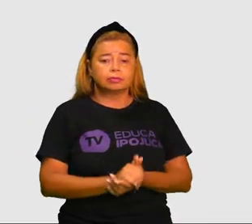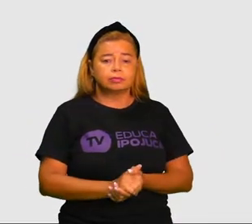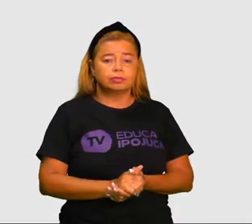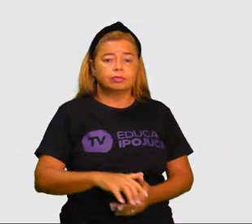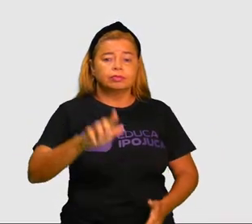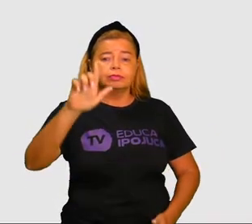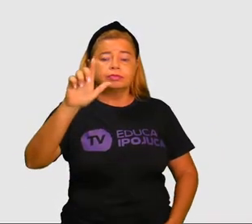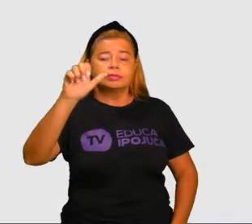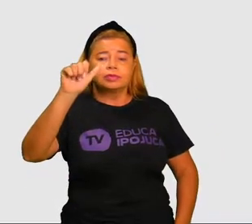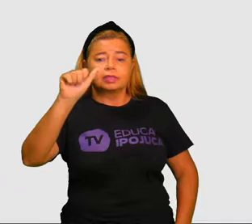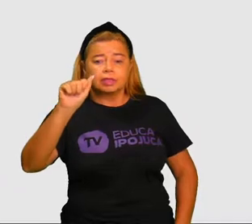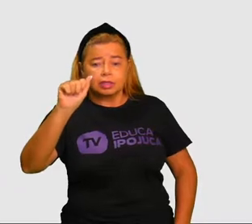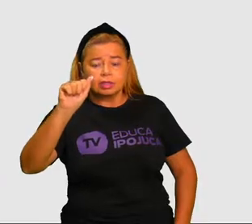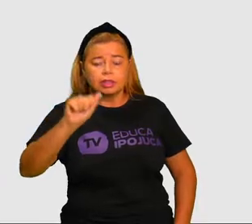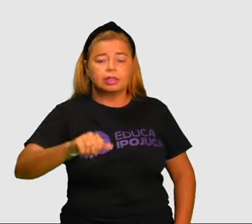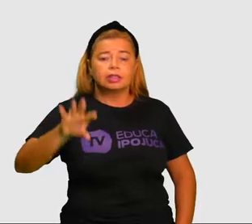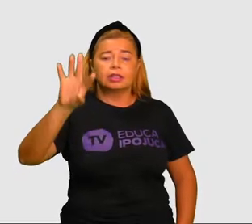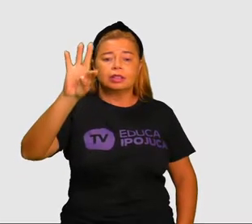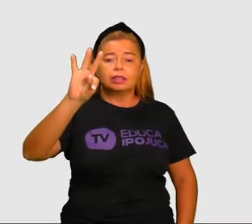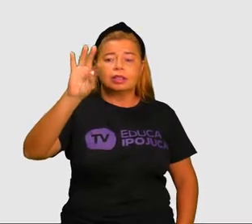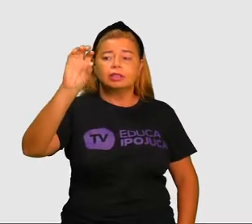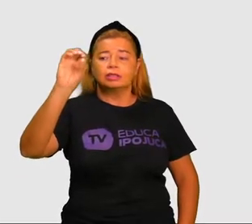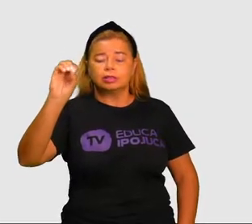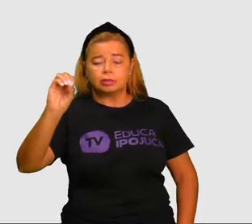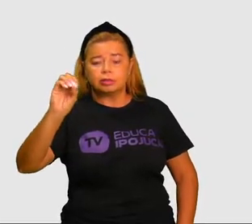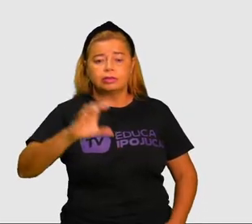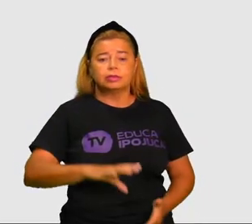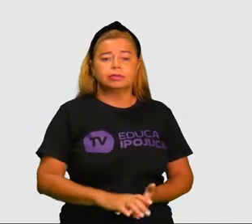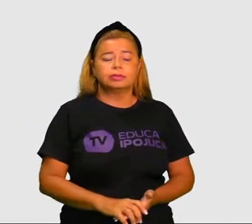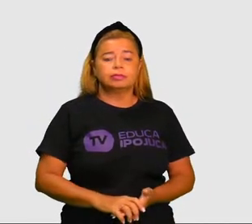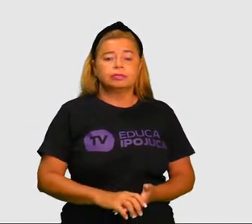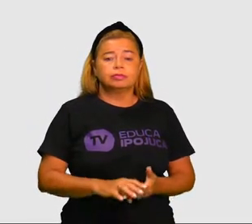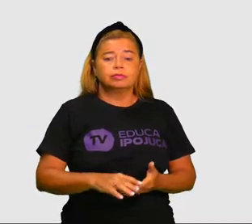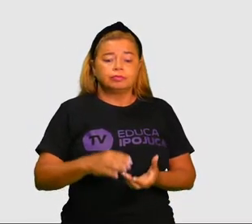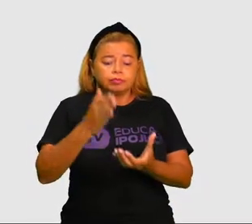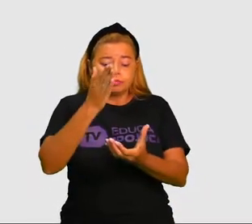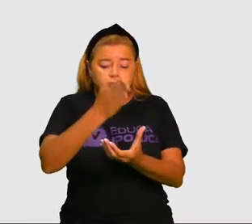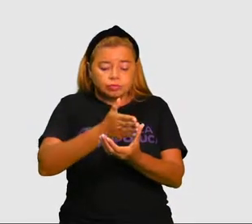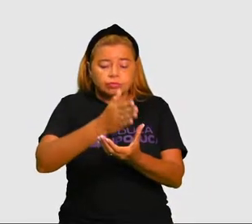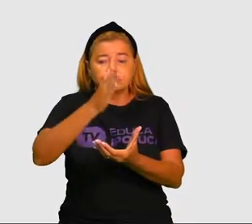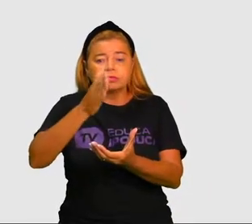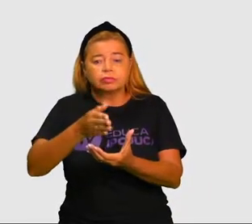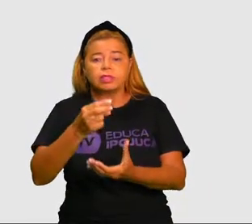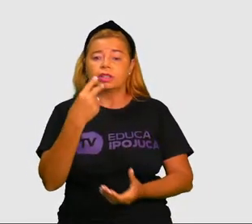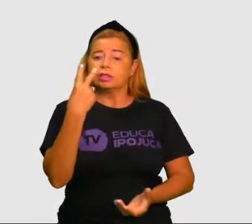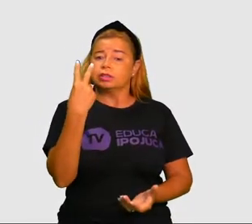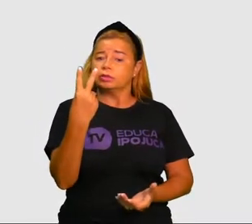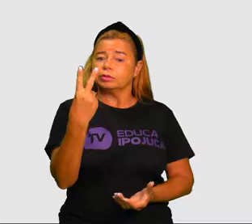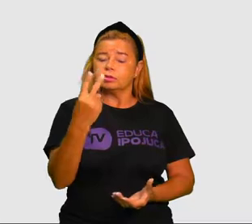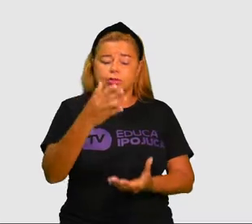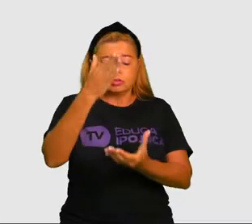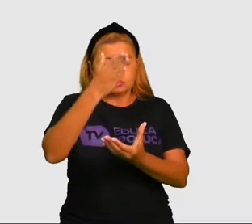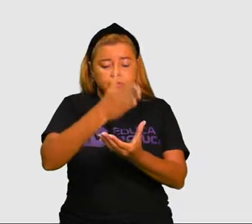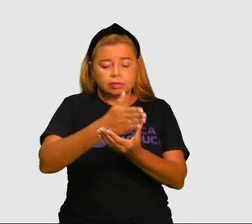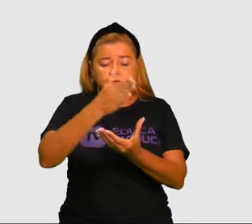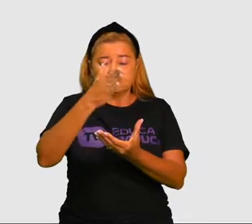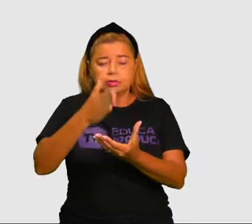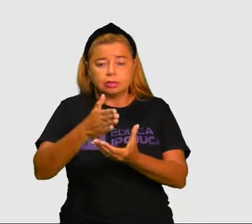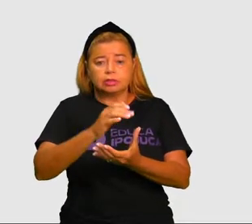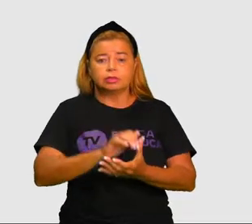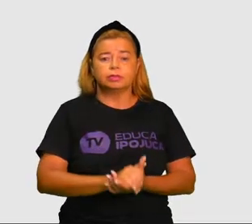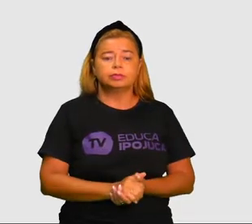Gato. Quando eu vou separar, eu tenho duas sílabas. Gato. Aí, aqui vem. Bola.